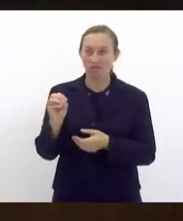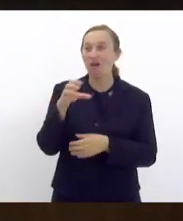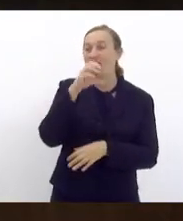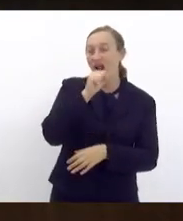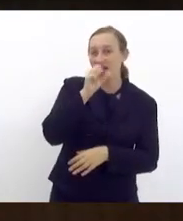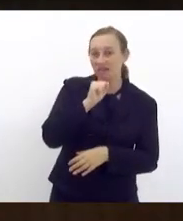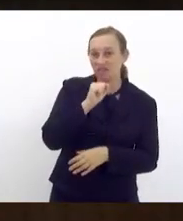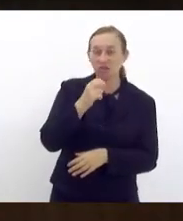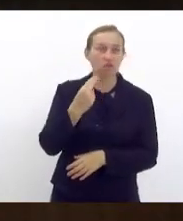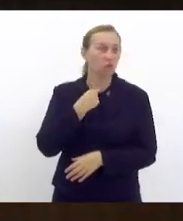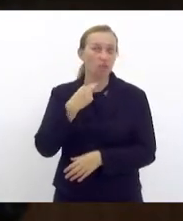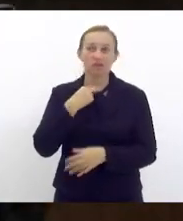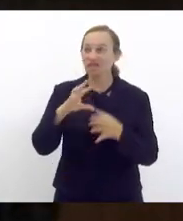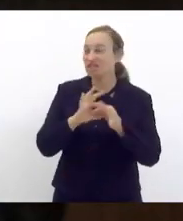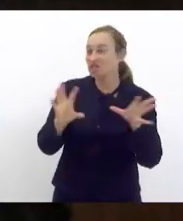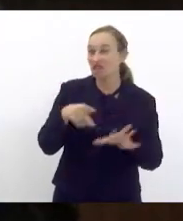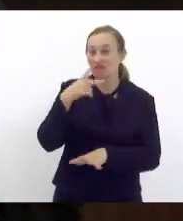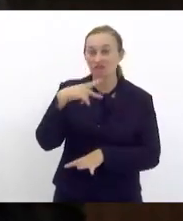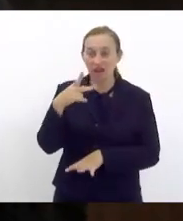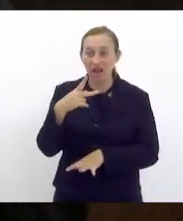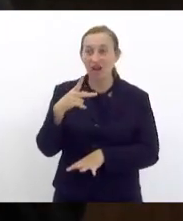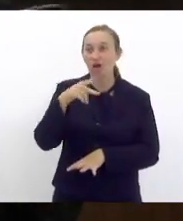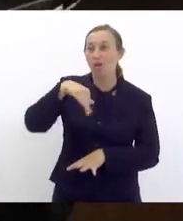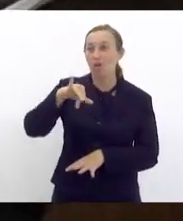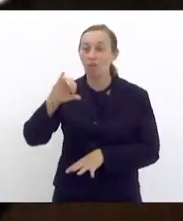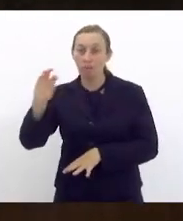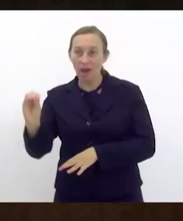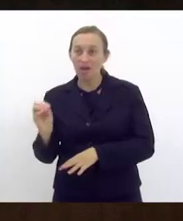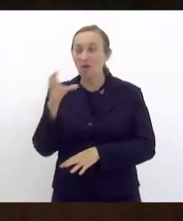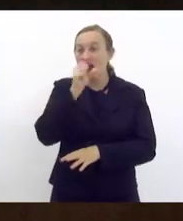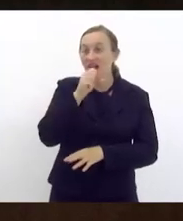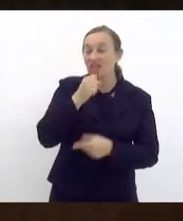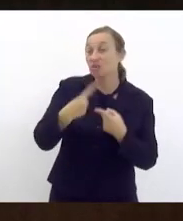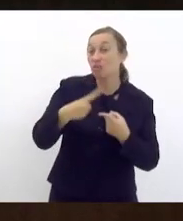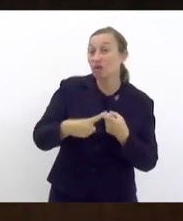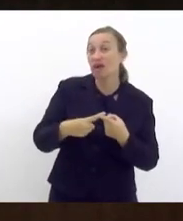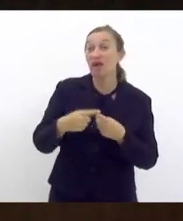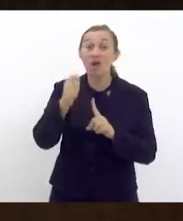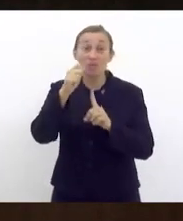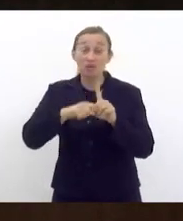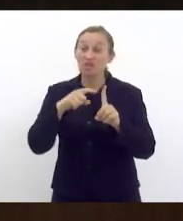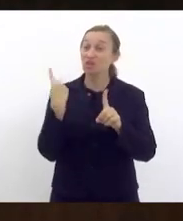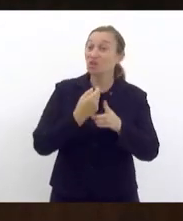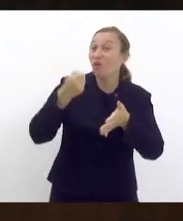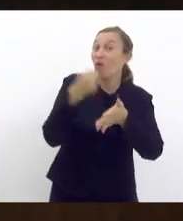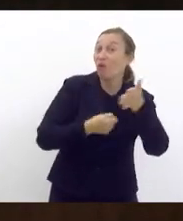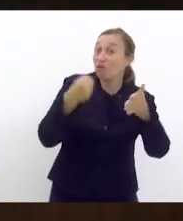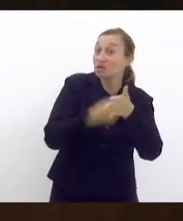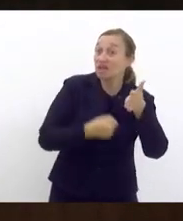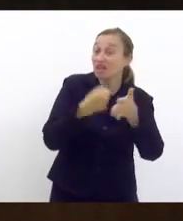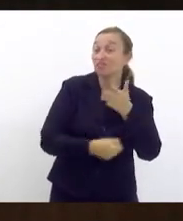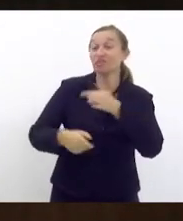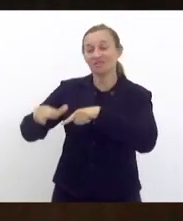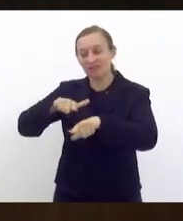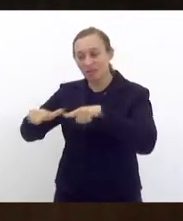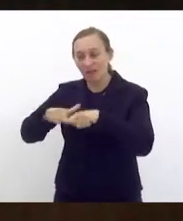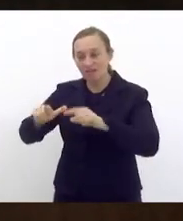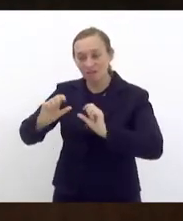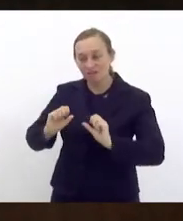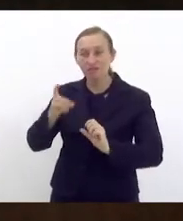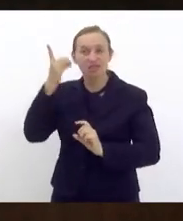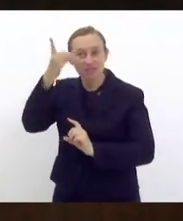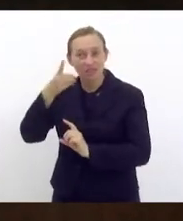podia deixar de ressaltar o Maio Laranja, porque é o mês que nós lutamos e trabalhamos, deputados,